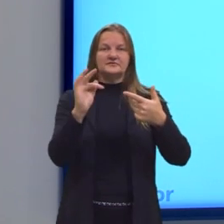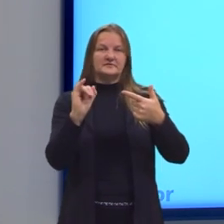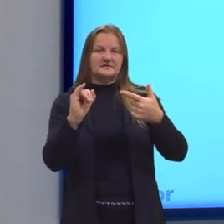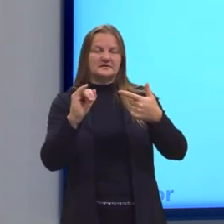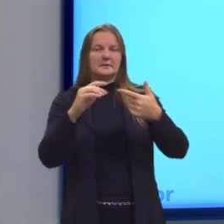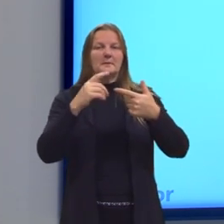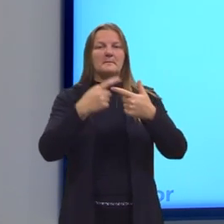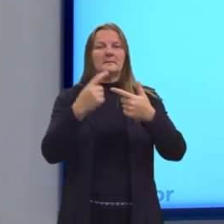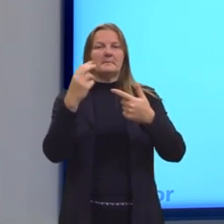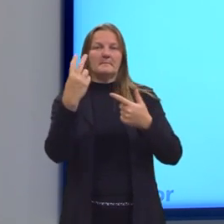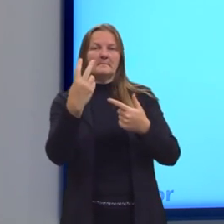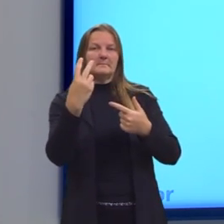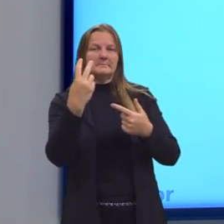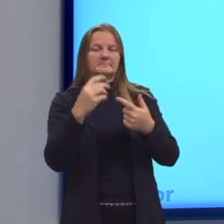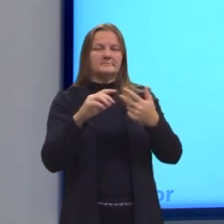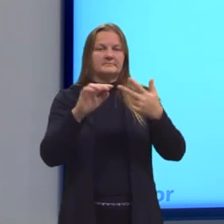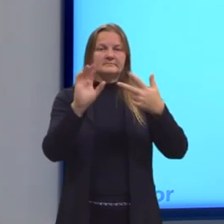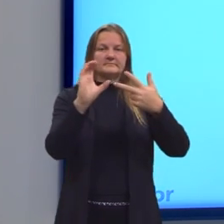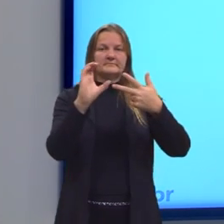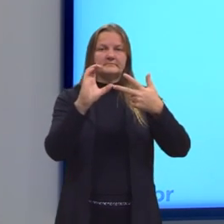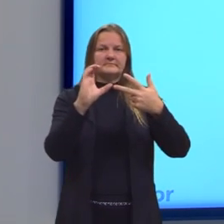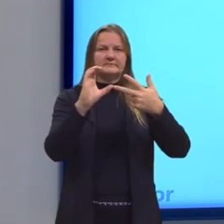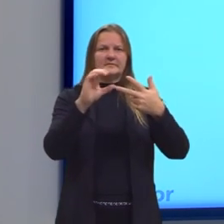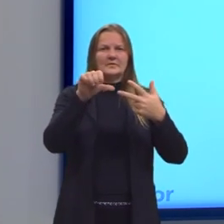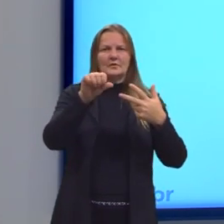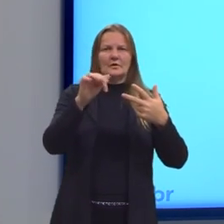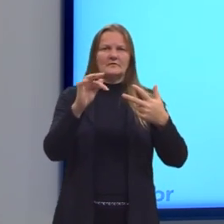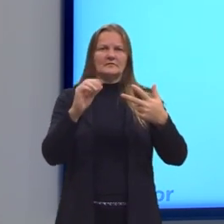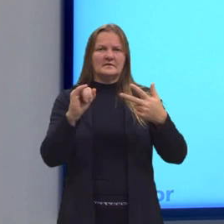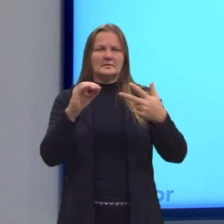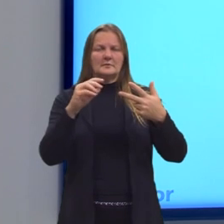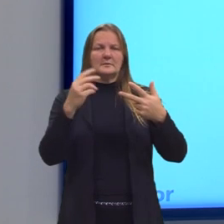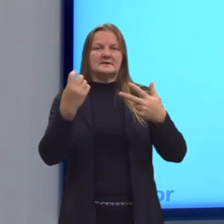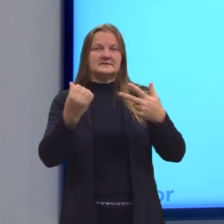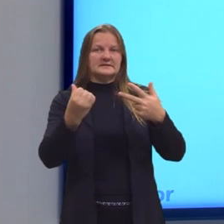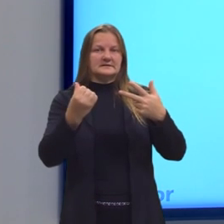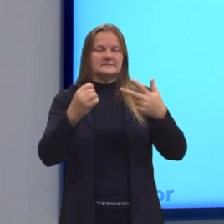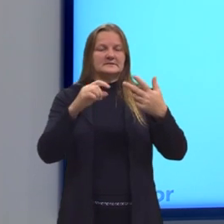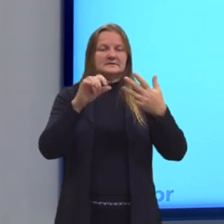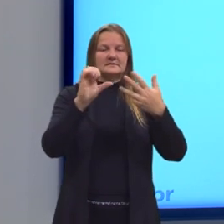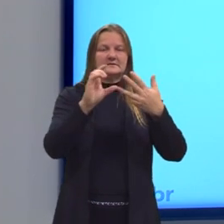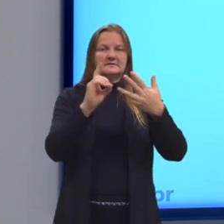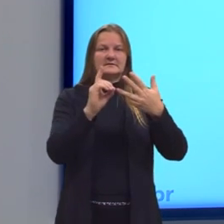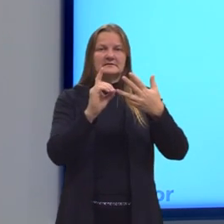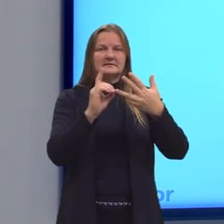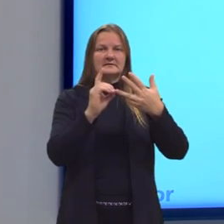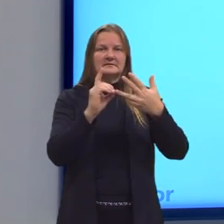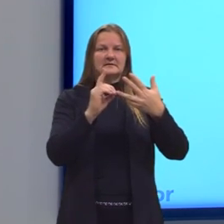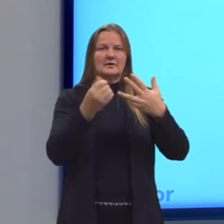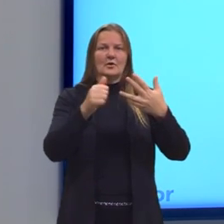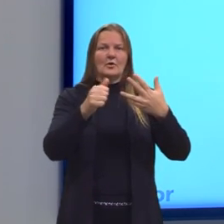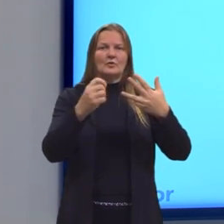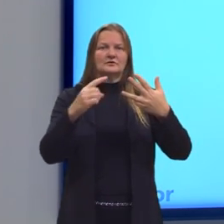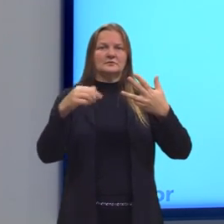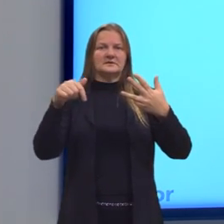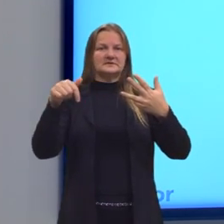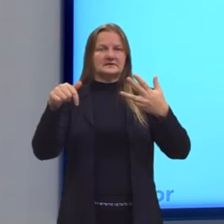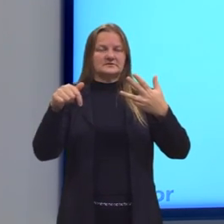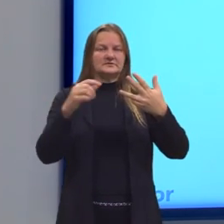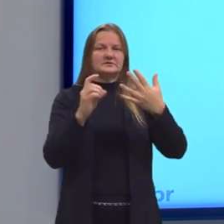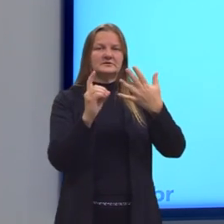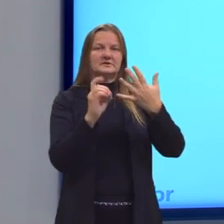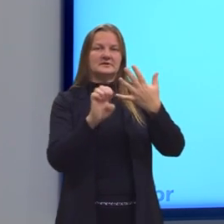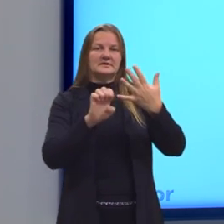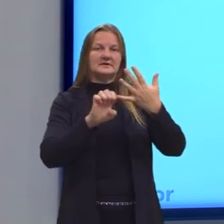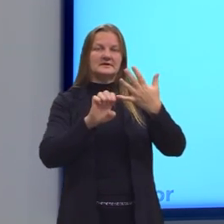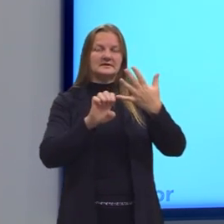mais 2, letra C, 9 Φ mais 6, e letra D, 11 Φ mais 7, e ainda